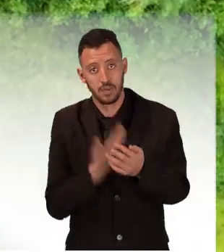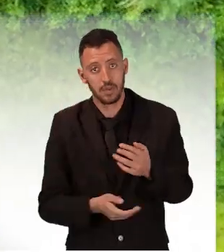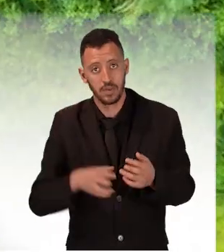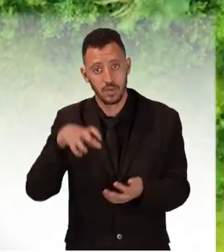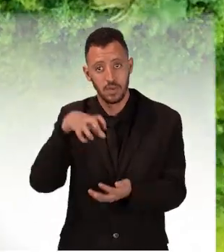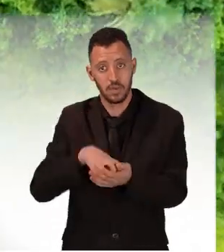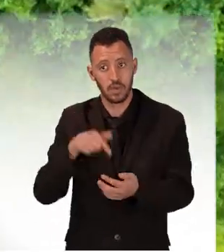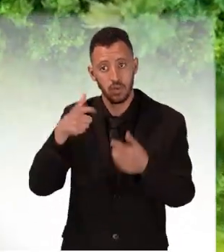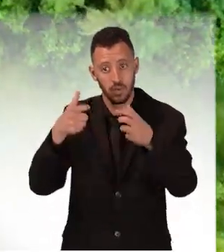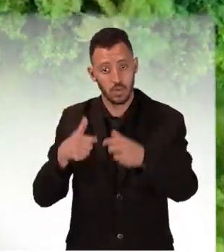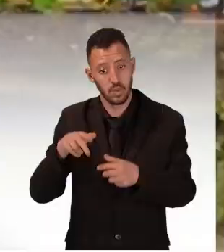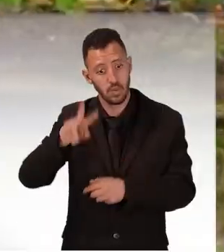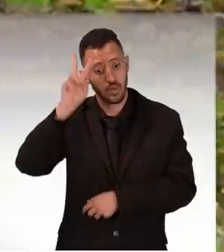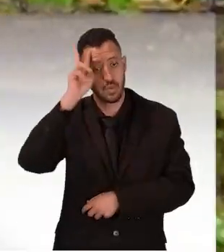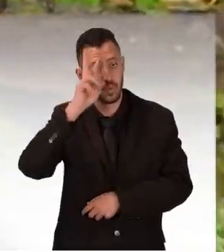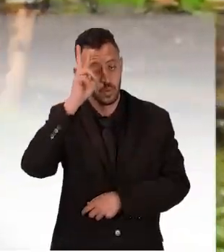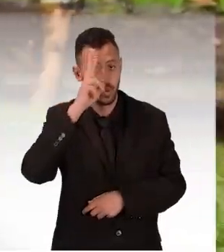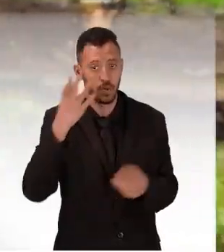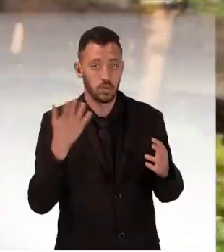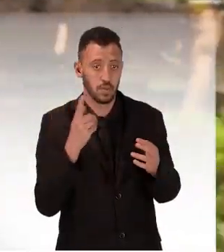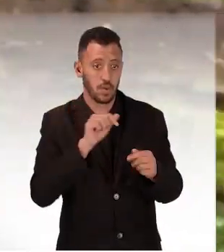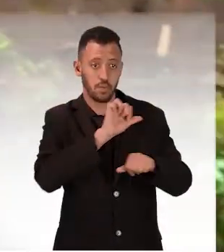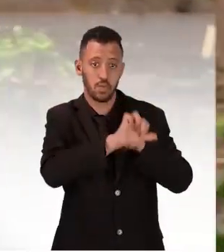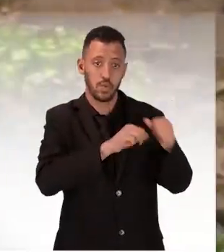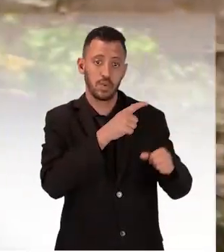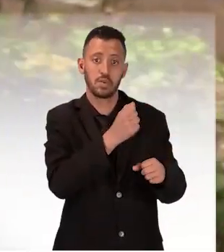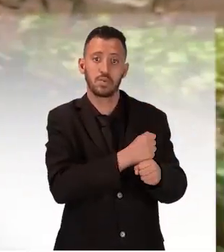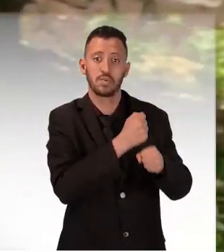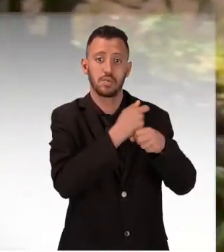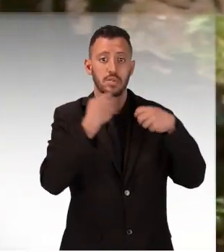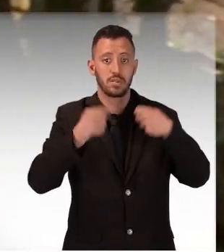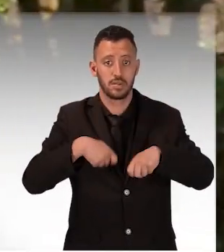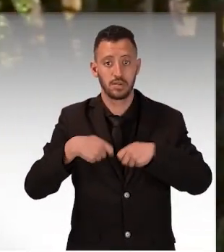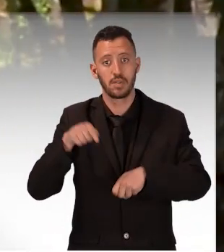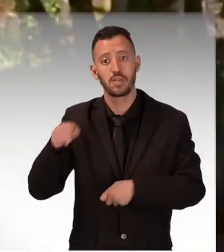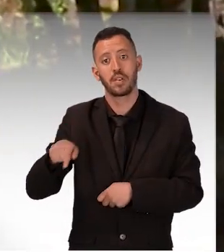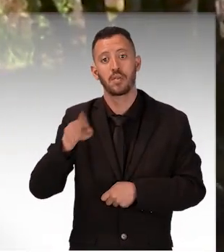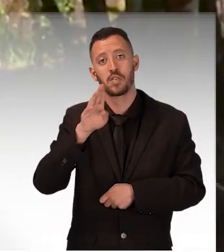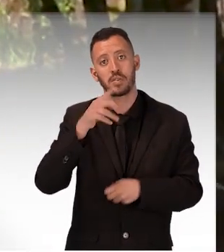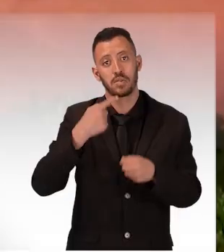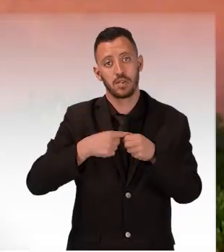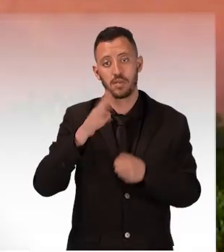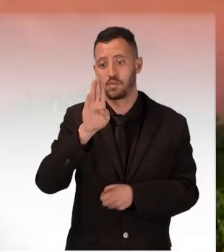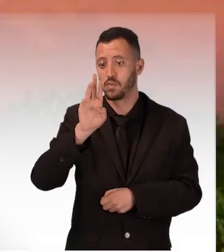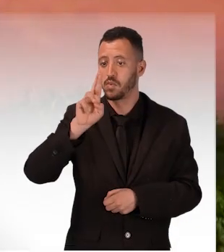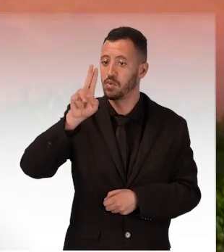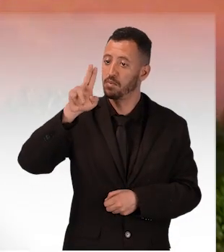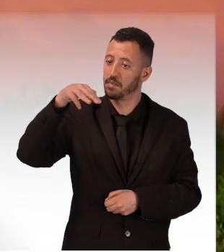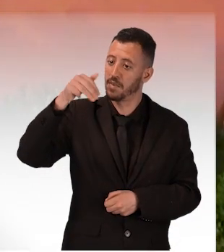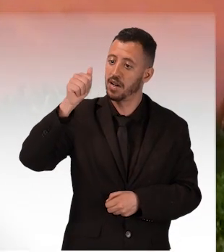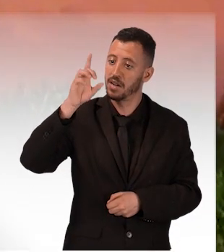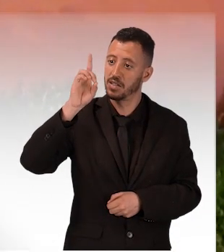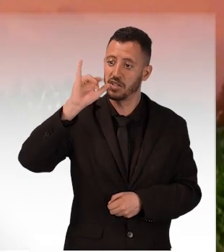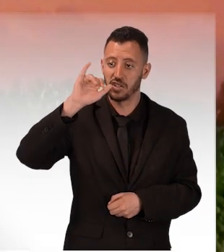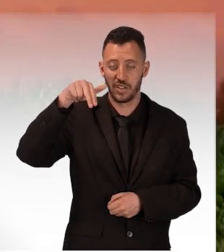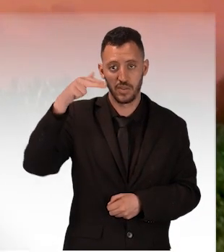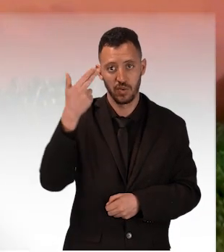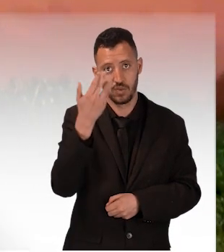perda desse artefato histórico nesse momento da reparação ambiental tão necessária para a provadilha. Música